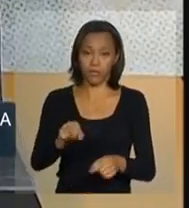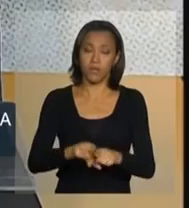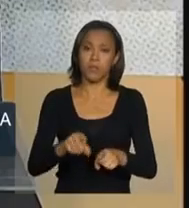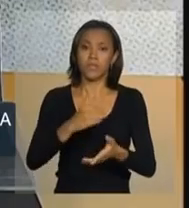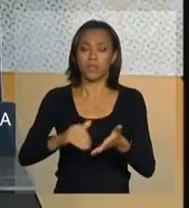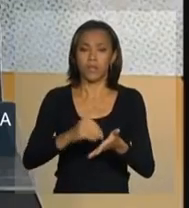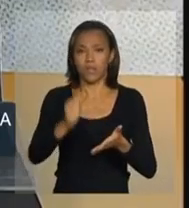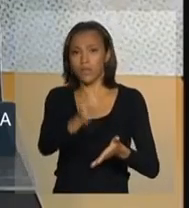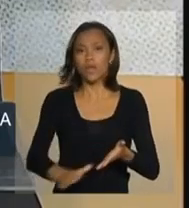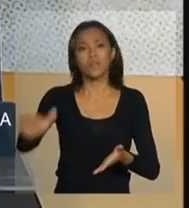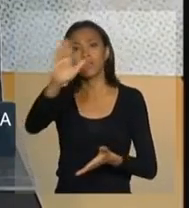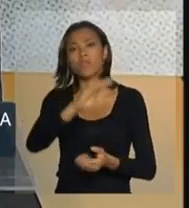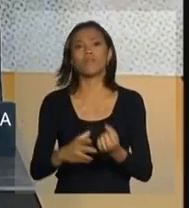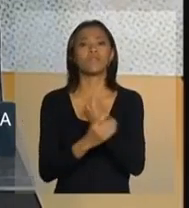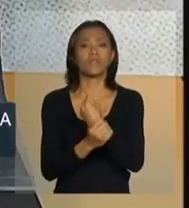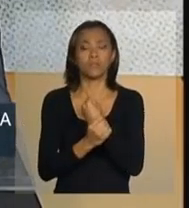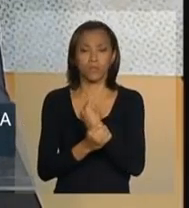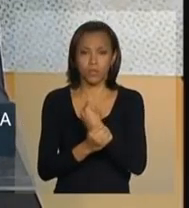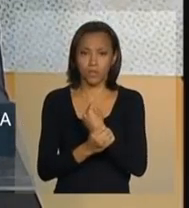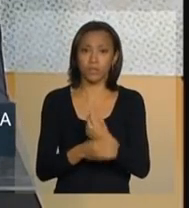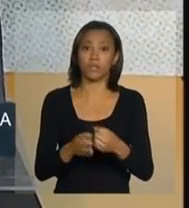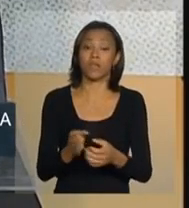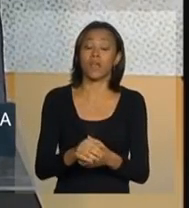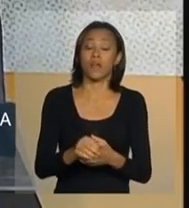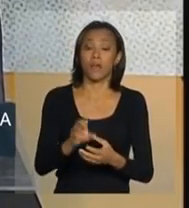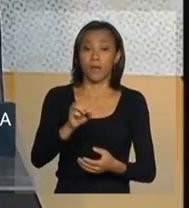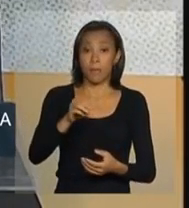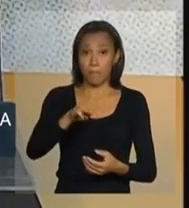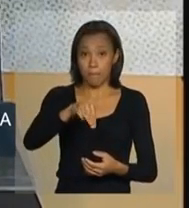secretária nacional de Segurança Pública, Regina Miki,